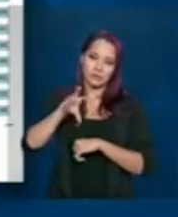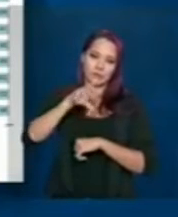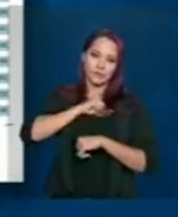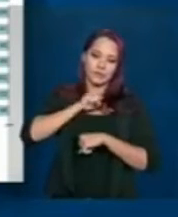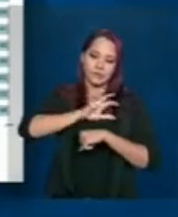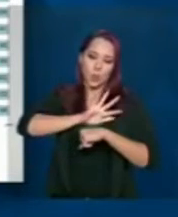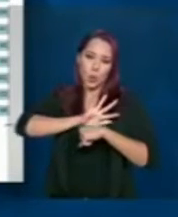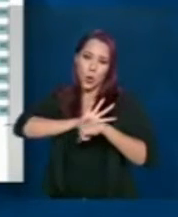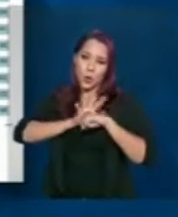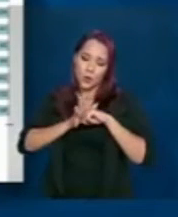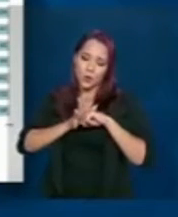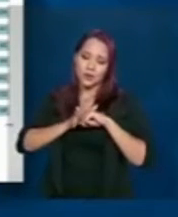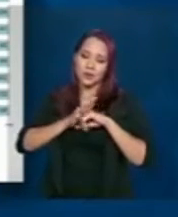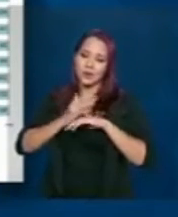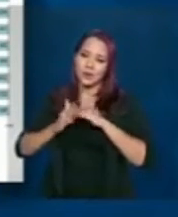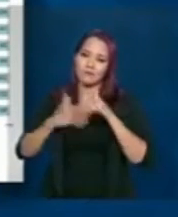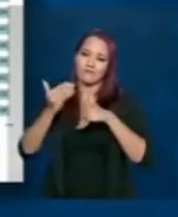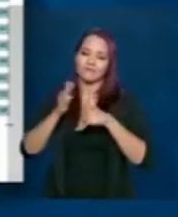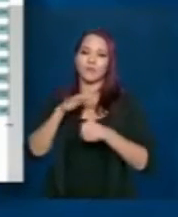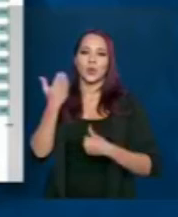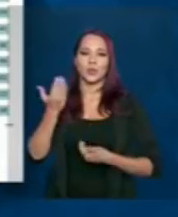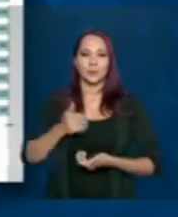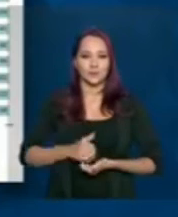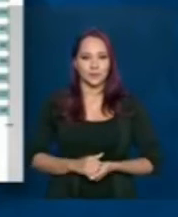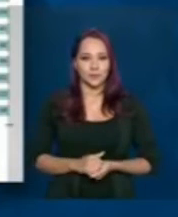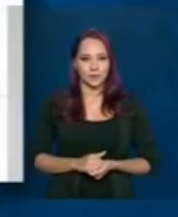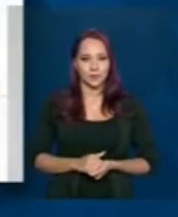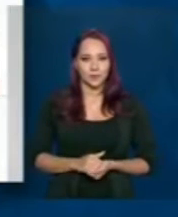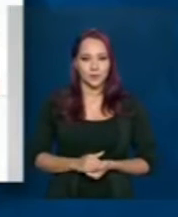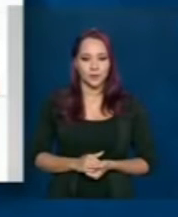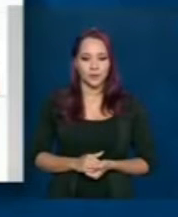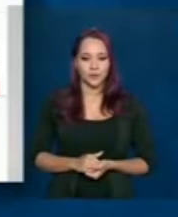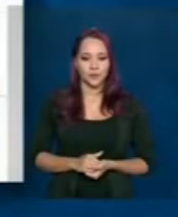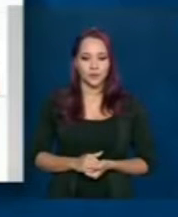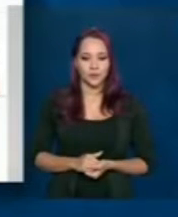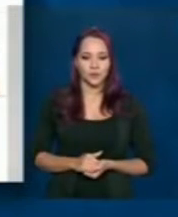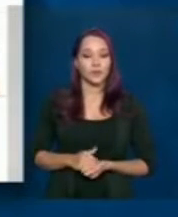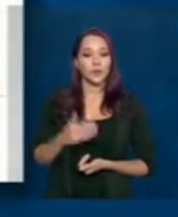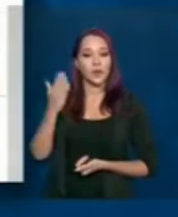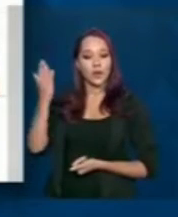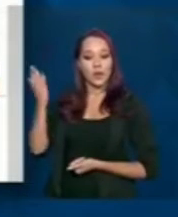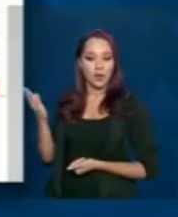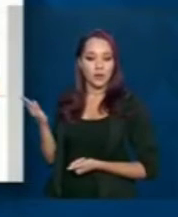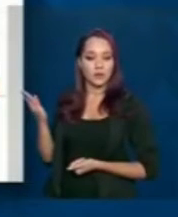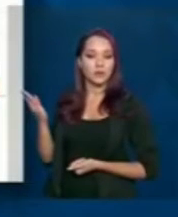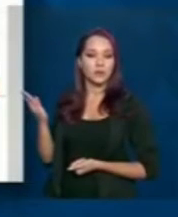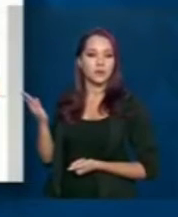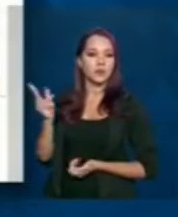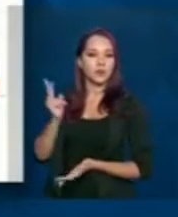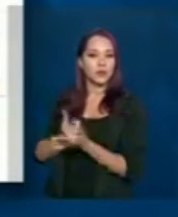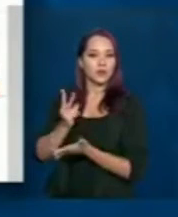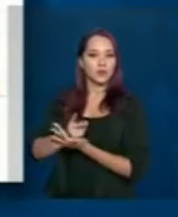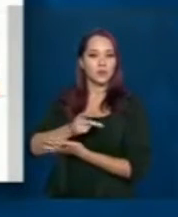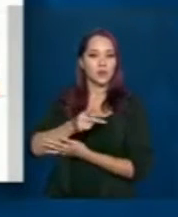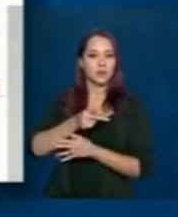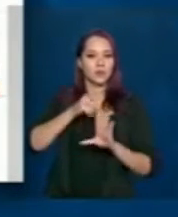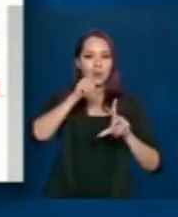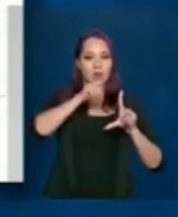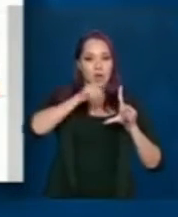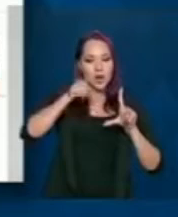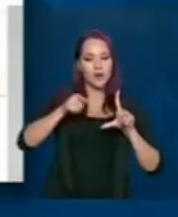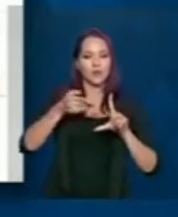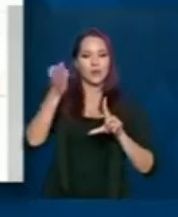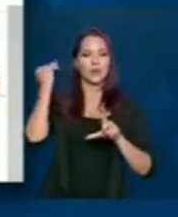acabou levando ao óbito próximo isso aqui é o mesmo gráfico anterior das